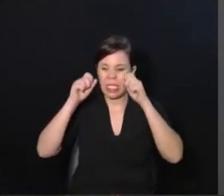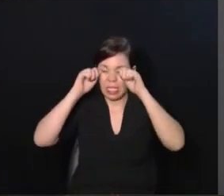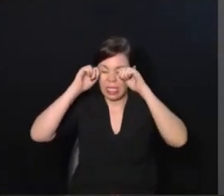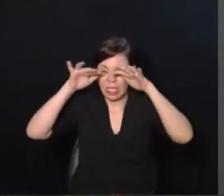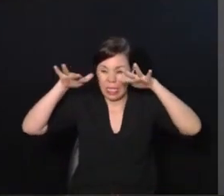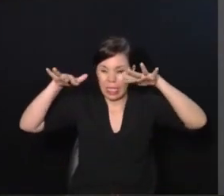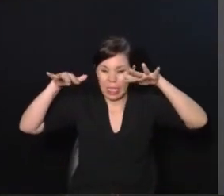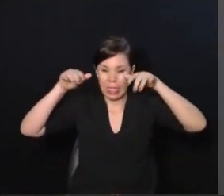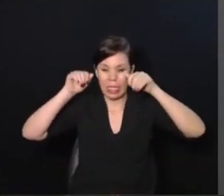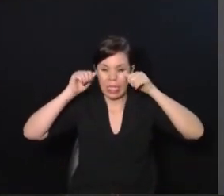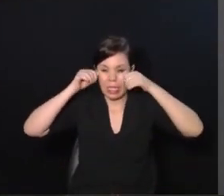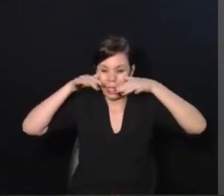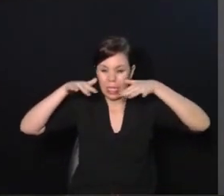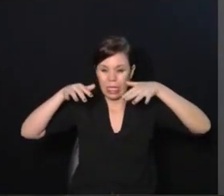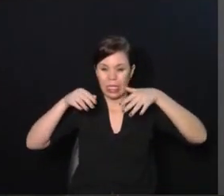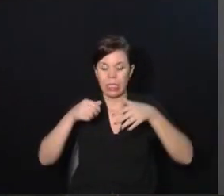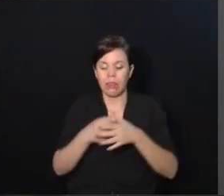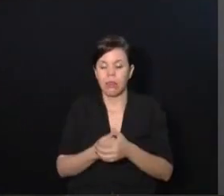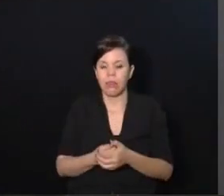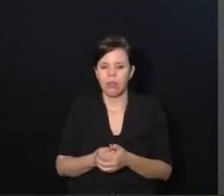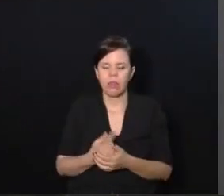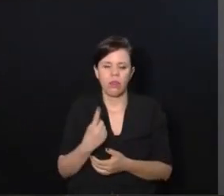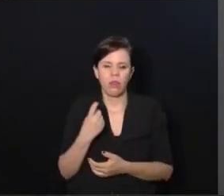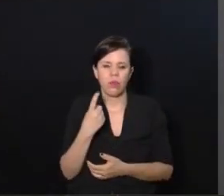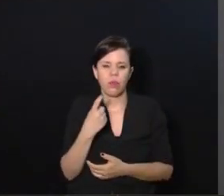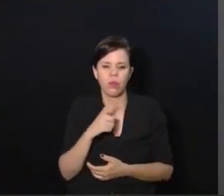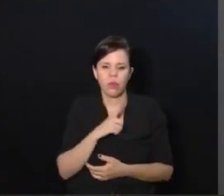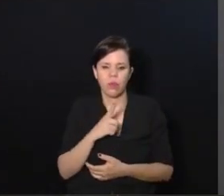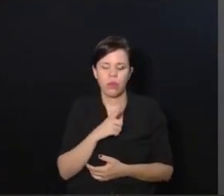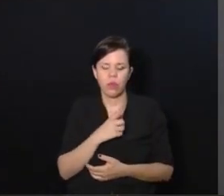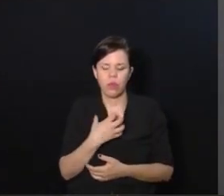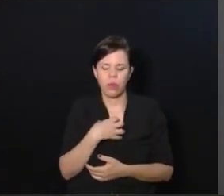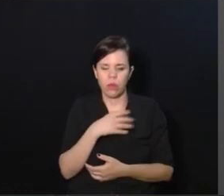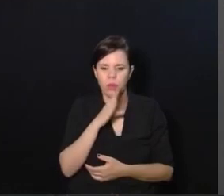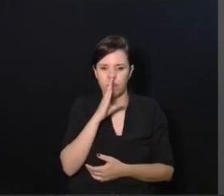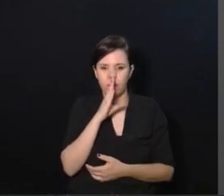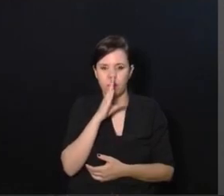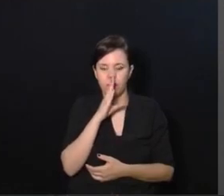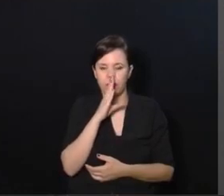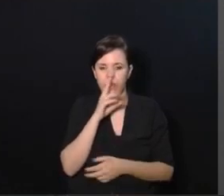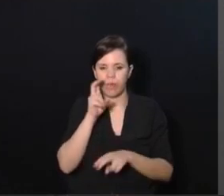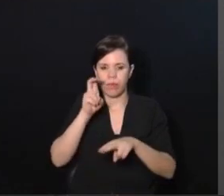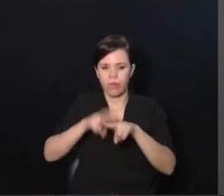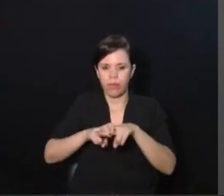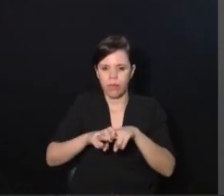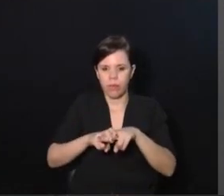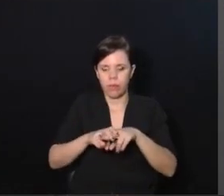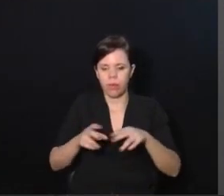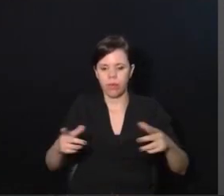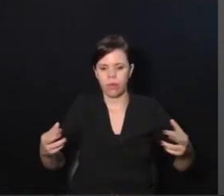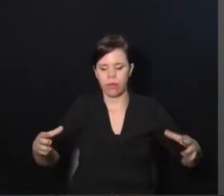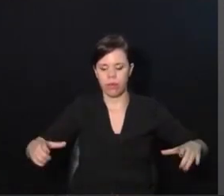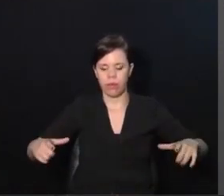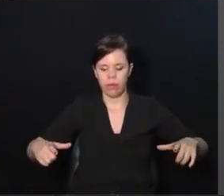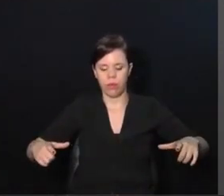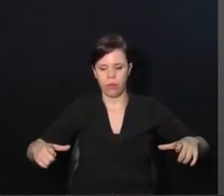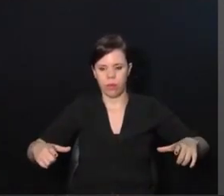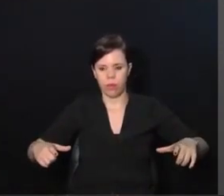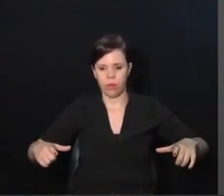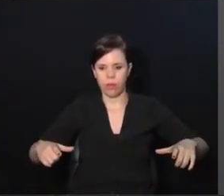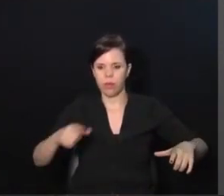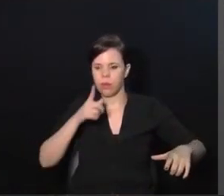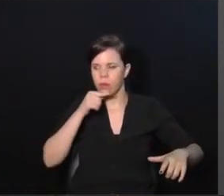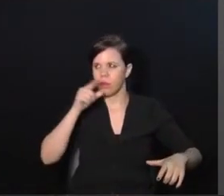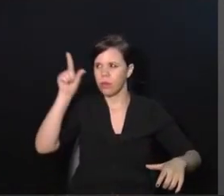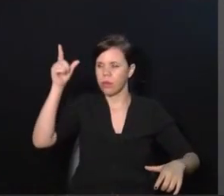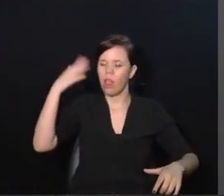de um ano de idade e a única posição que ela ficava quietinha era sentada numa bacia de água, morava no Calô, acho que em